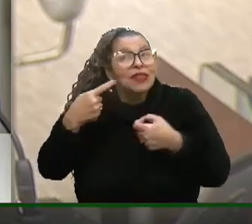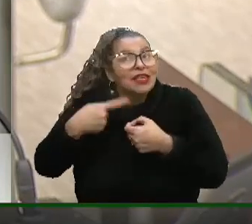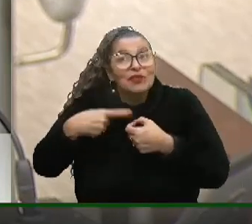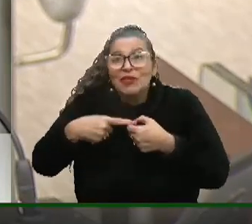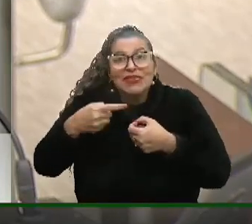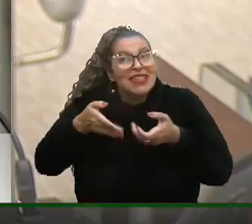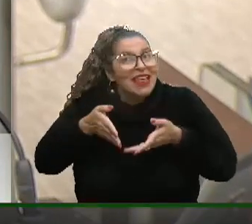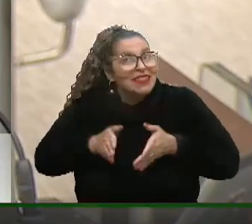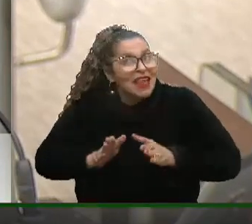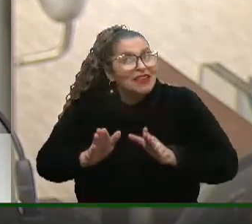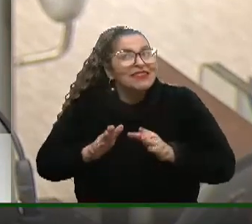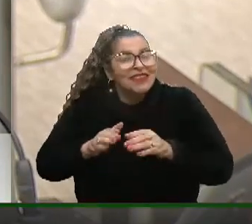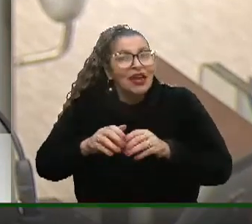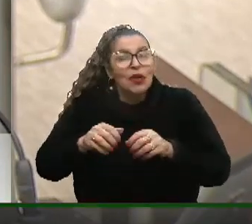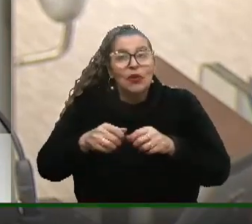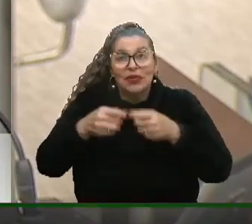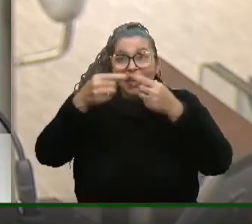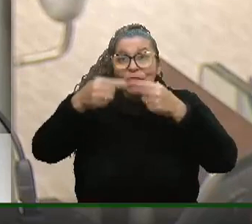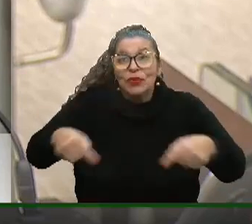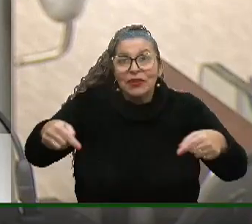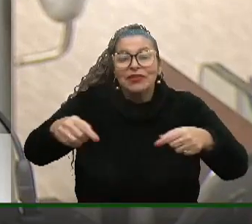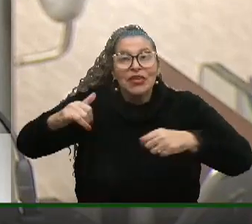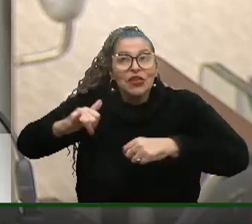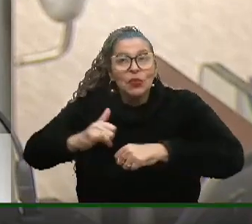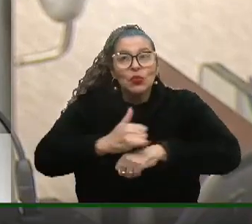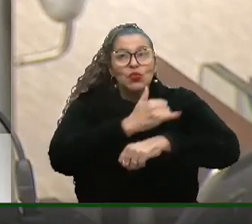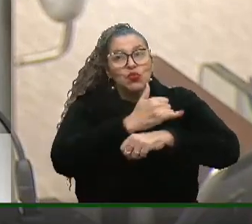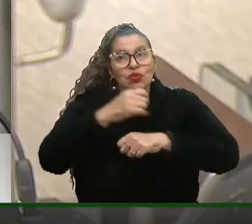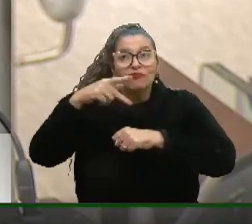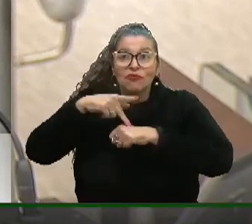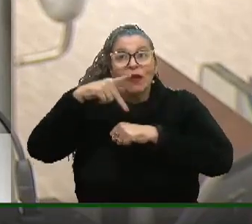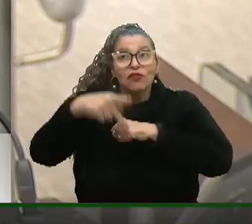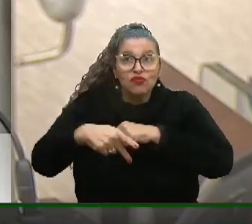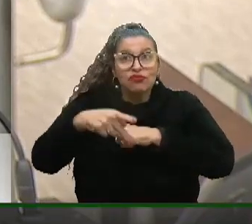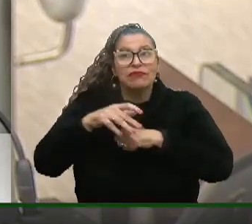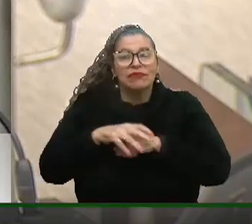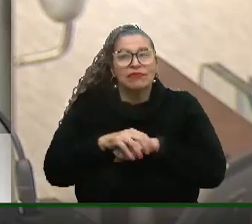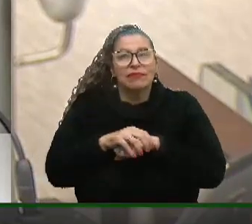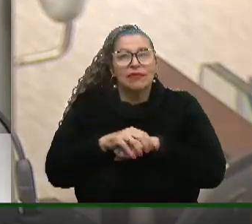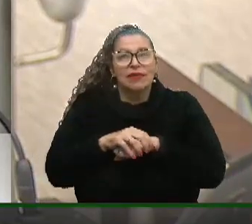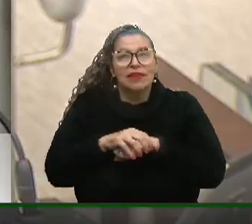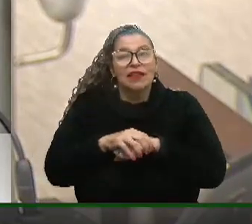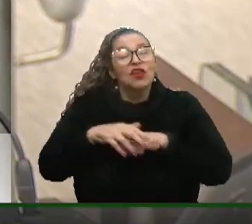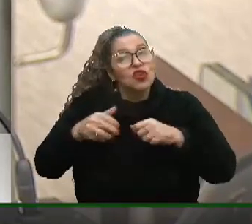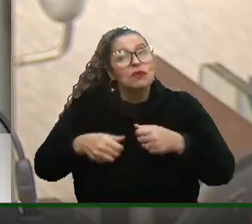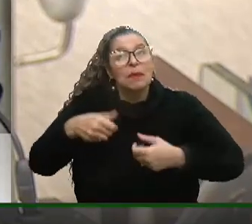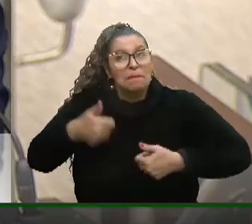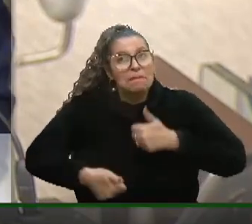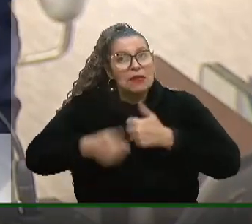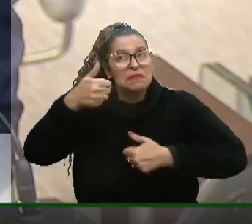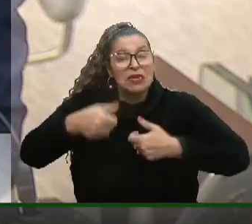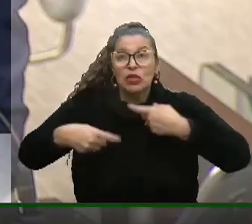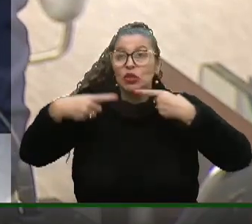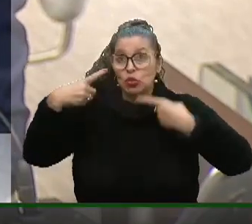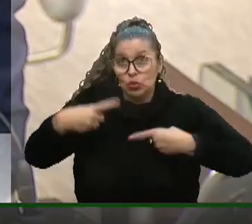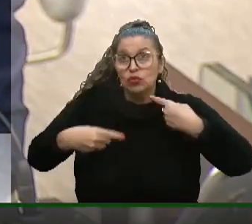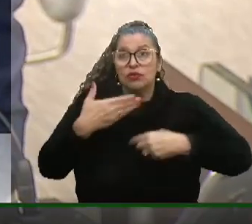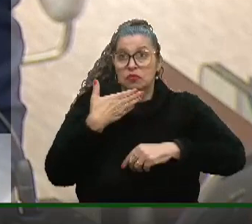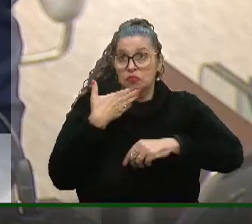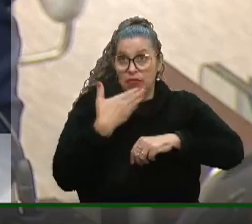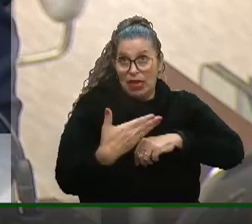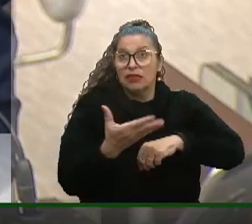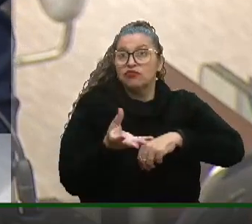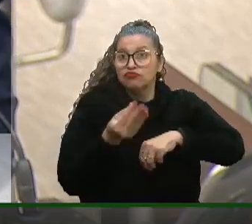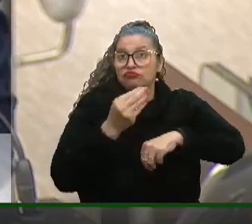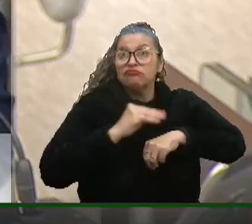natal, na inauguração do aeroporto de Passo Fundo. Em meu primeiro discurso, e peço, Sr. Presidente, o